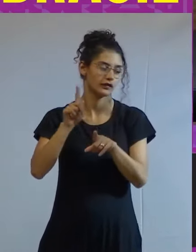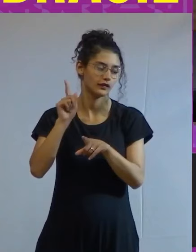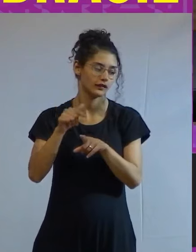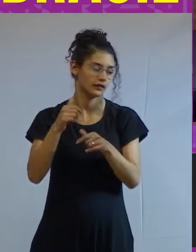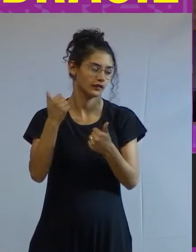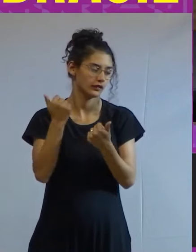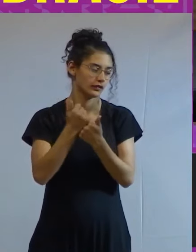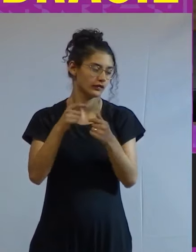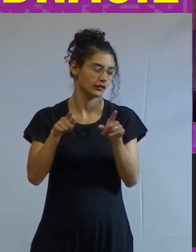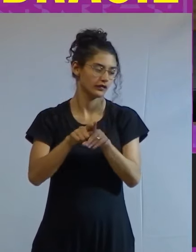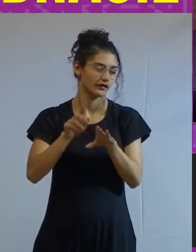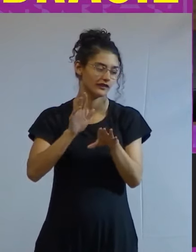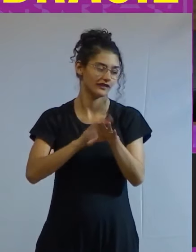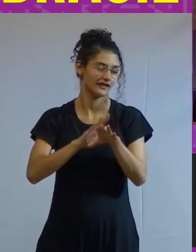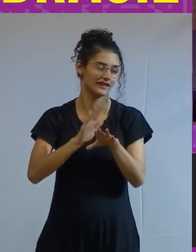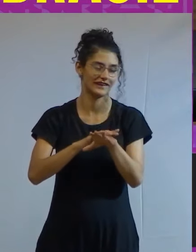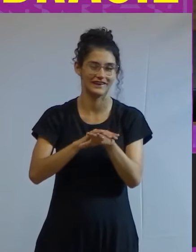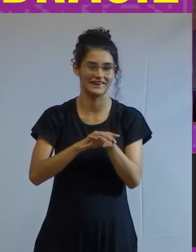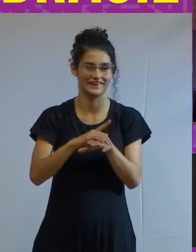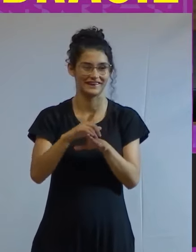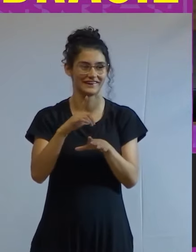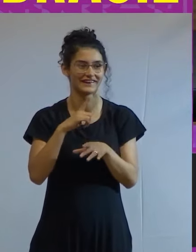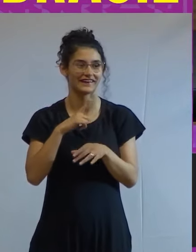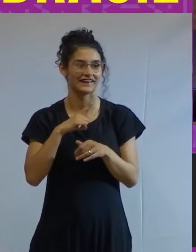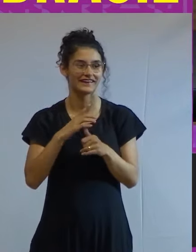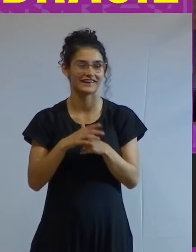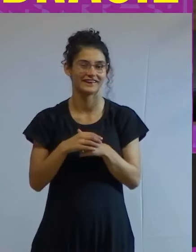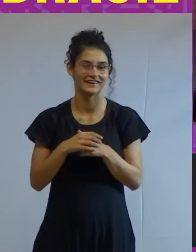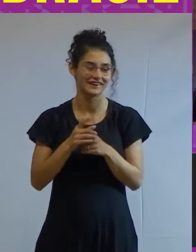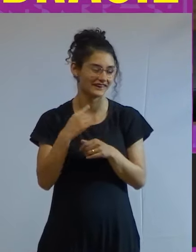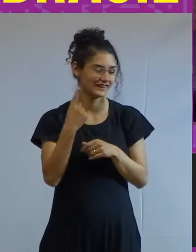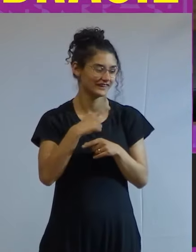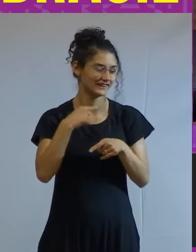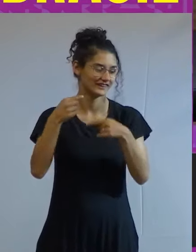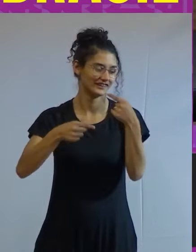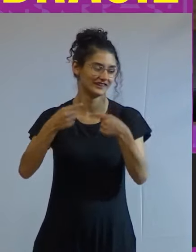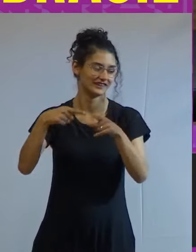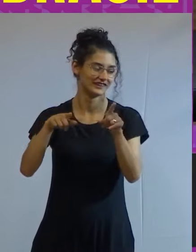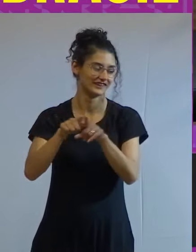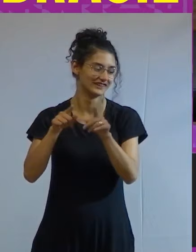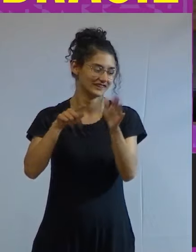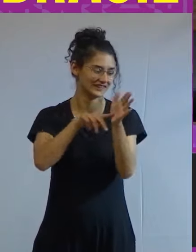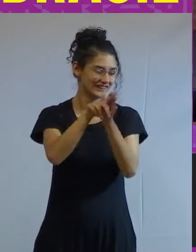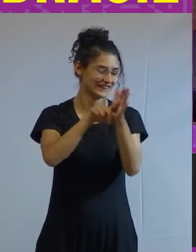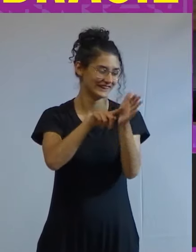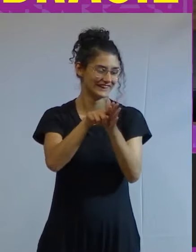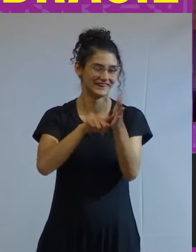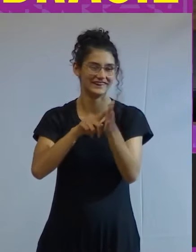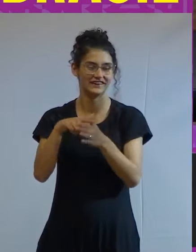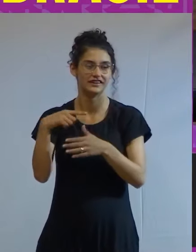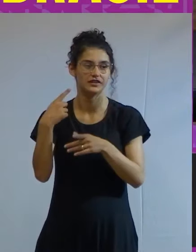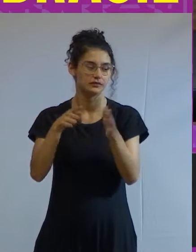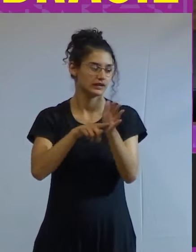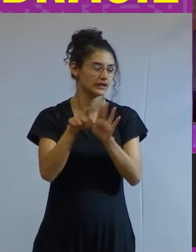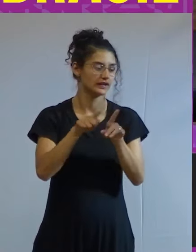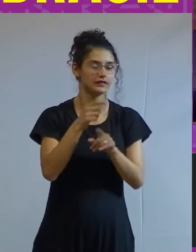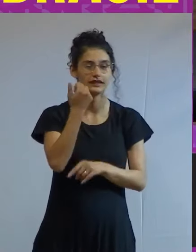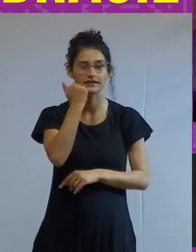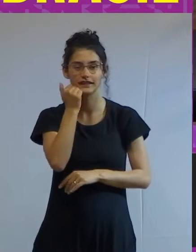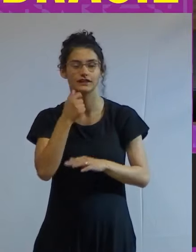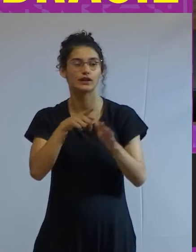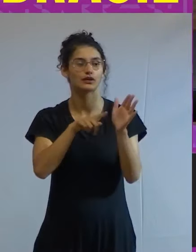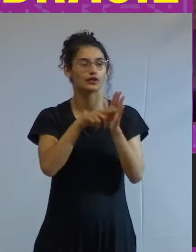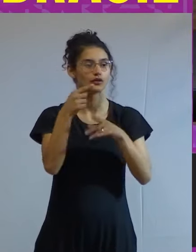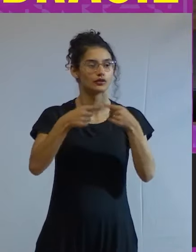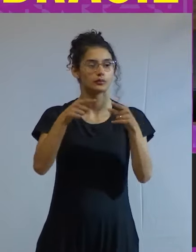sobretudo porque aqui tem nós discutimos pesquisa nós discutimos ciência nós